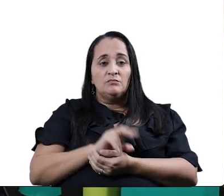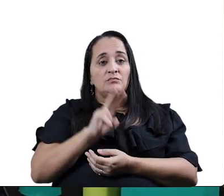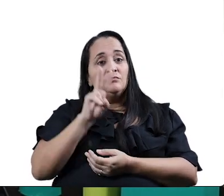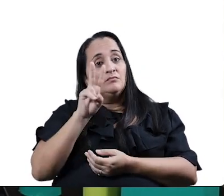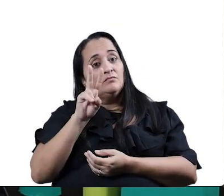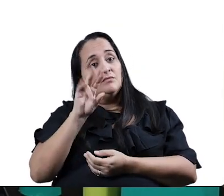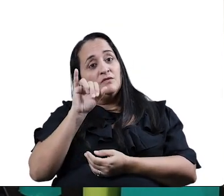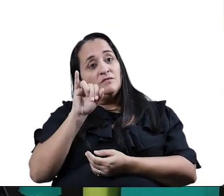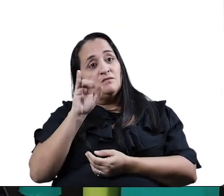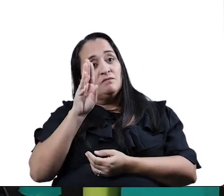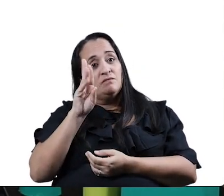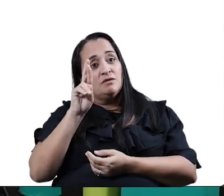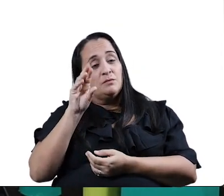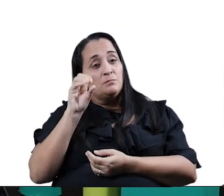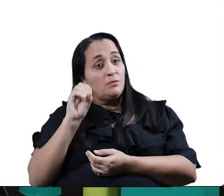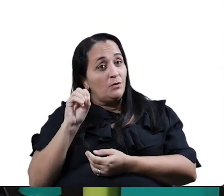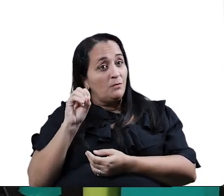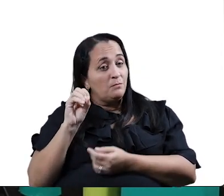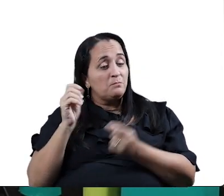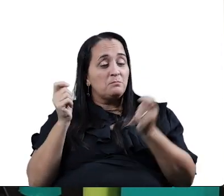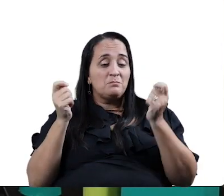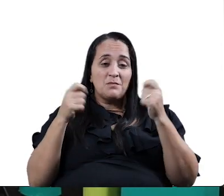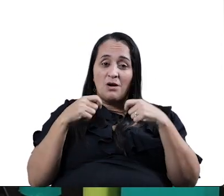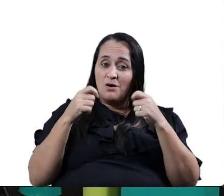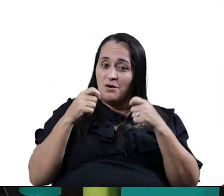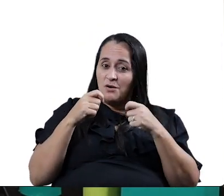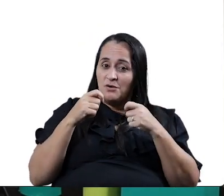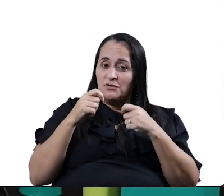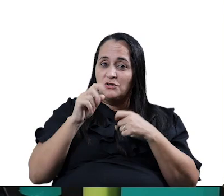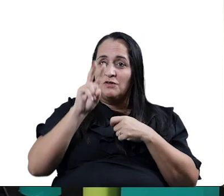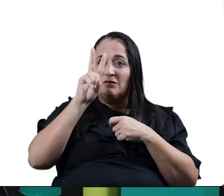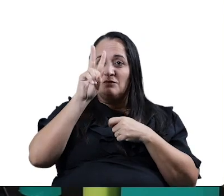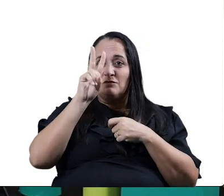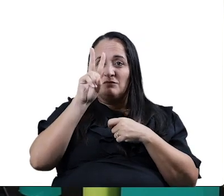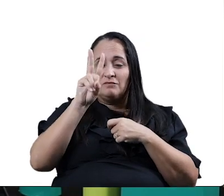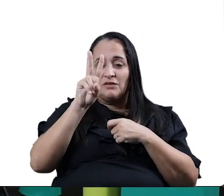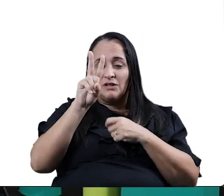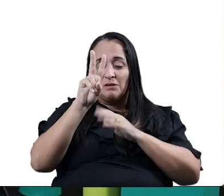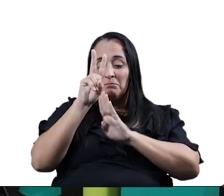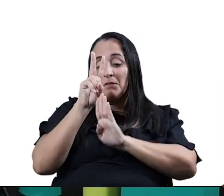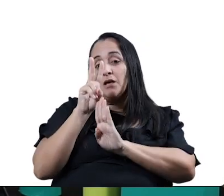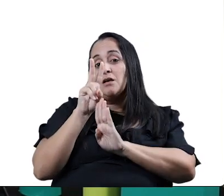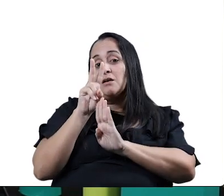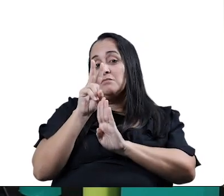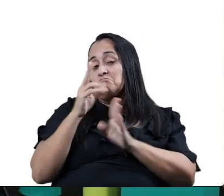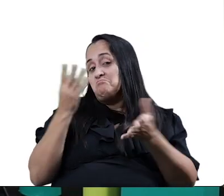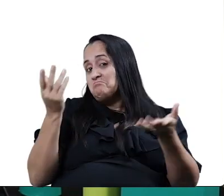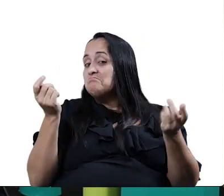Vibrou. Vibrou. Ó, pode colocar o B ali no lugar do D. Vibrou.